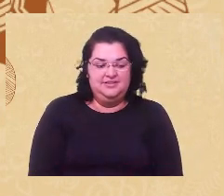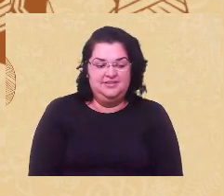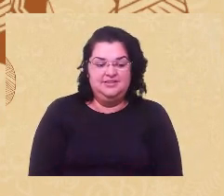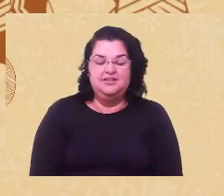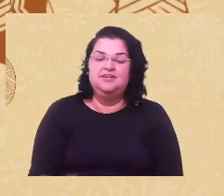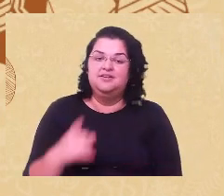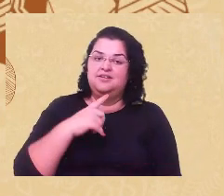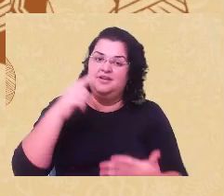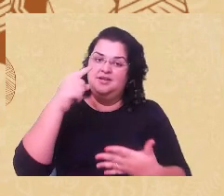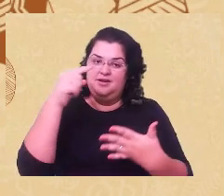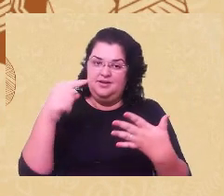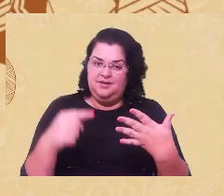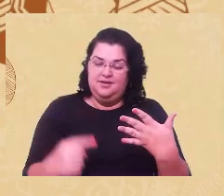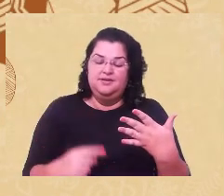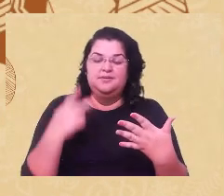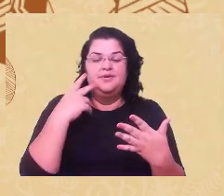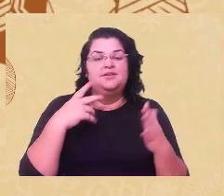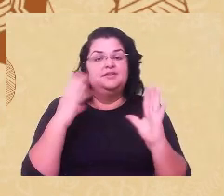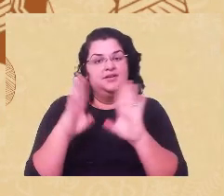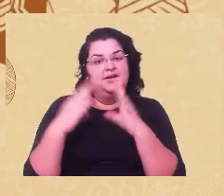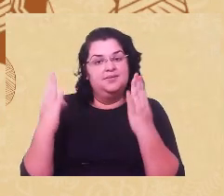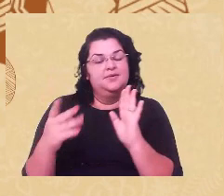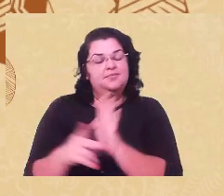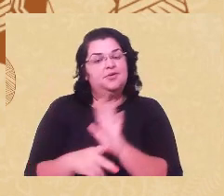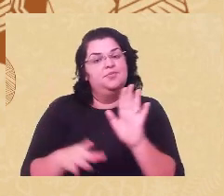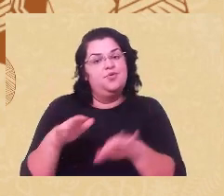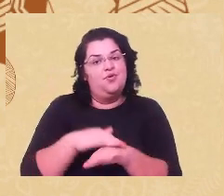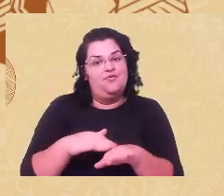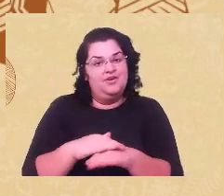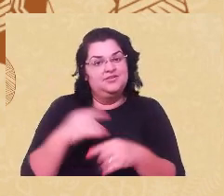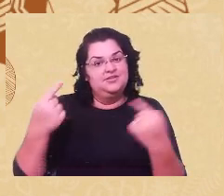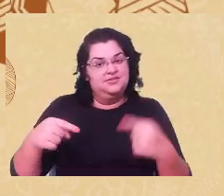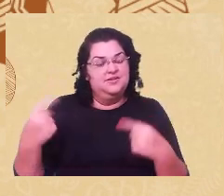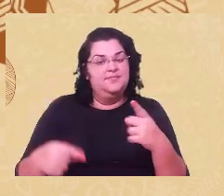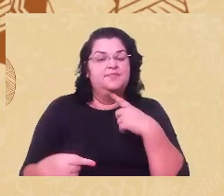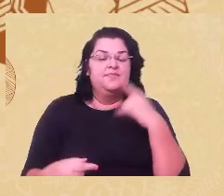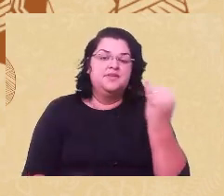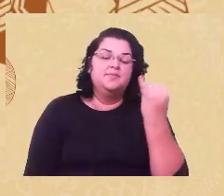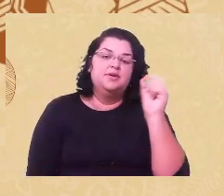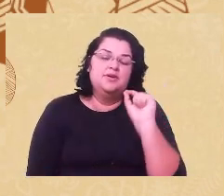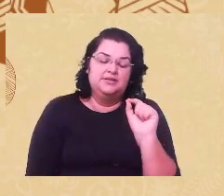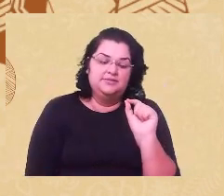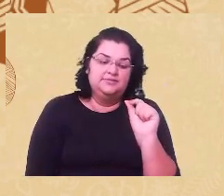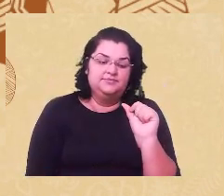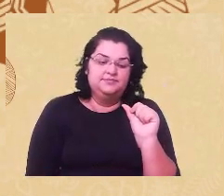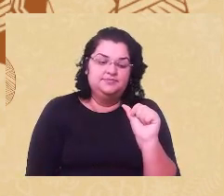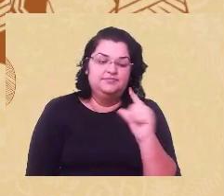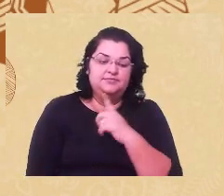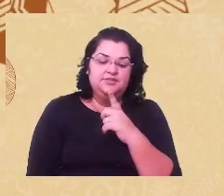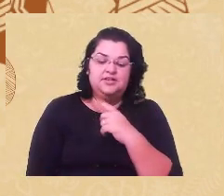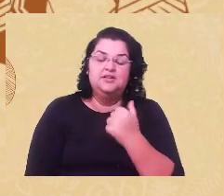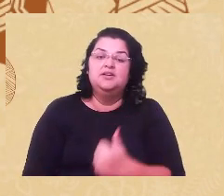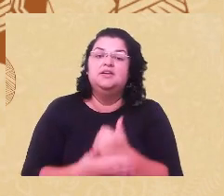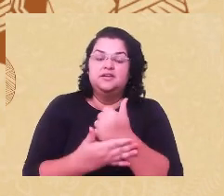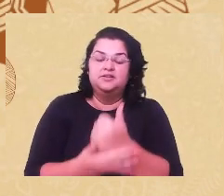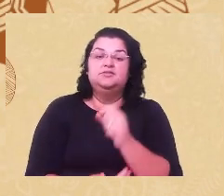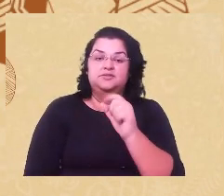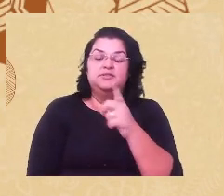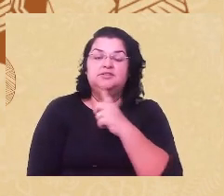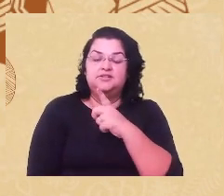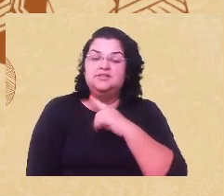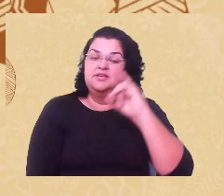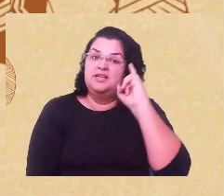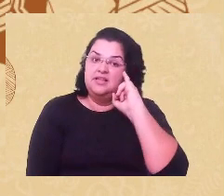para ir abrindo a nossa conversa, acho que é importante a gente sempre trazer à tona que essa ideia de que a